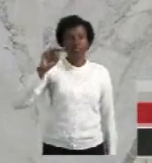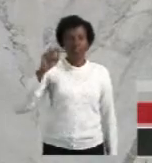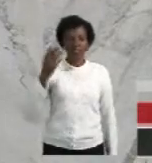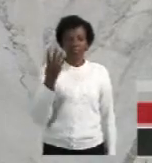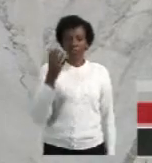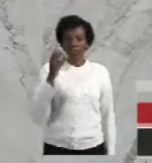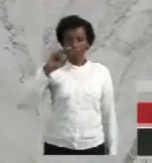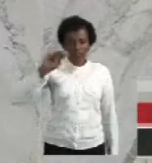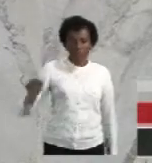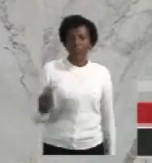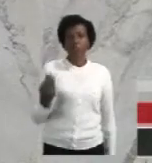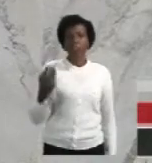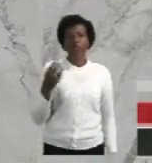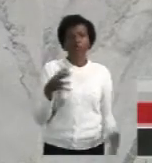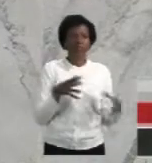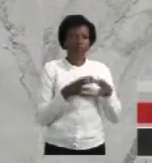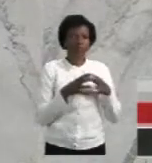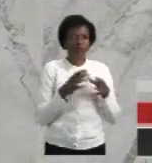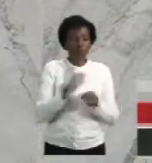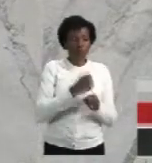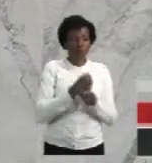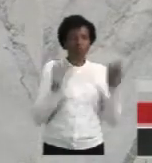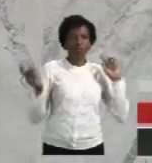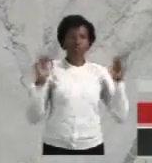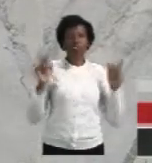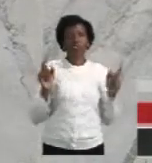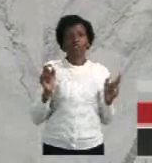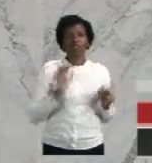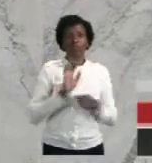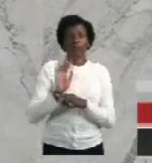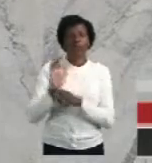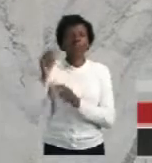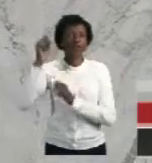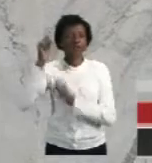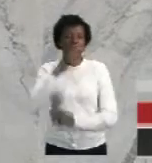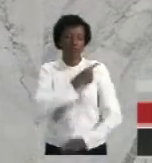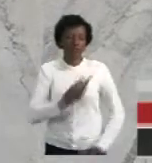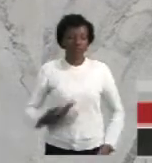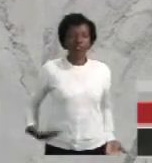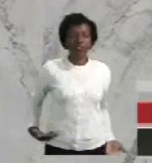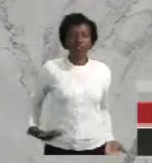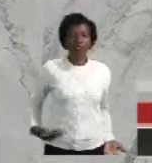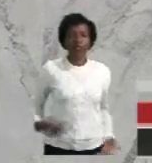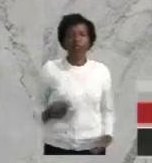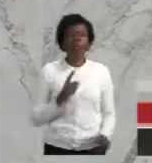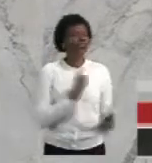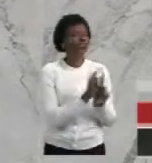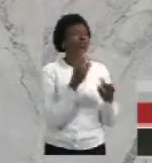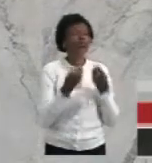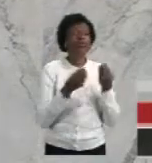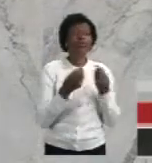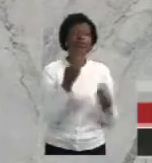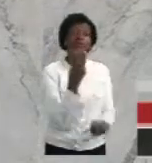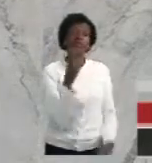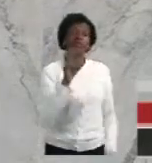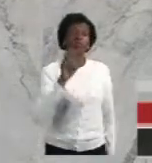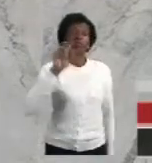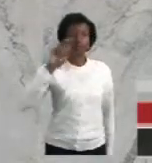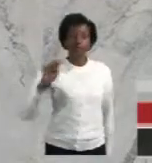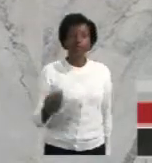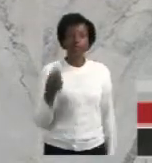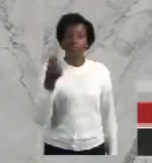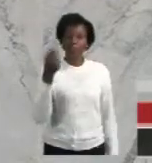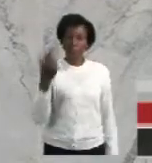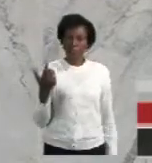povo. Então, senhores e senhoras, eu quero dizer uma coisa. O povo vai sofrer? Vai. Mas eu queria pedir a todos que tenham